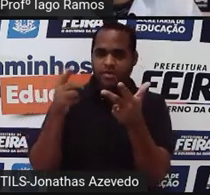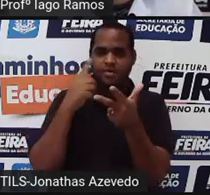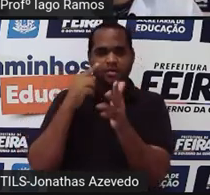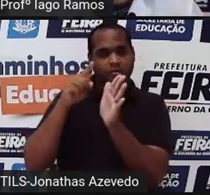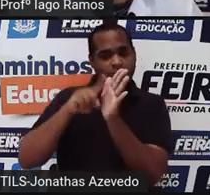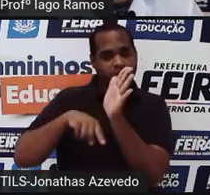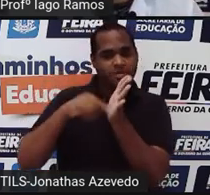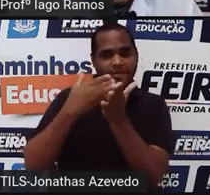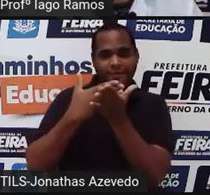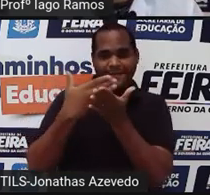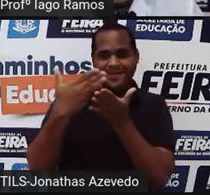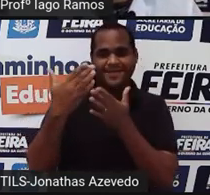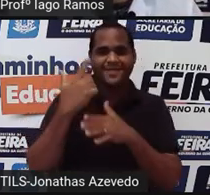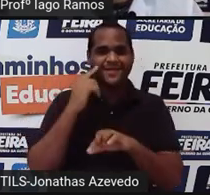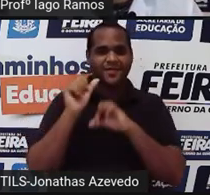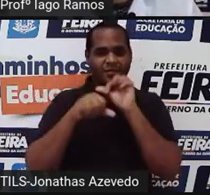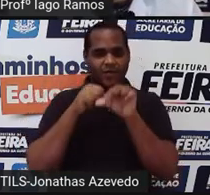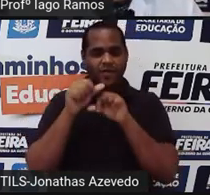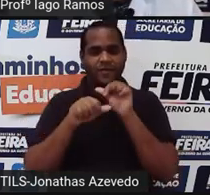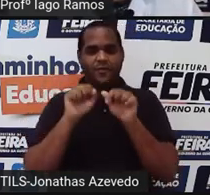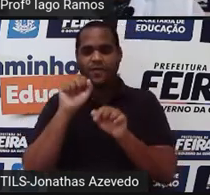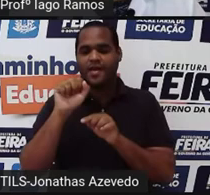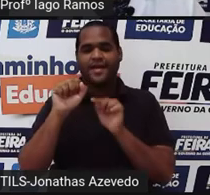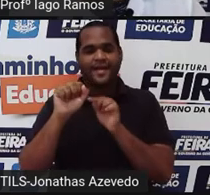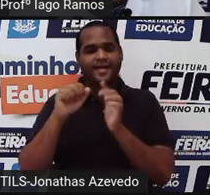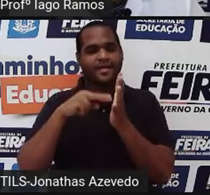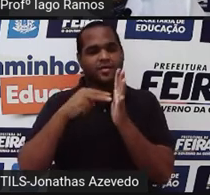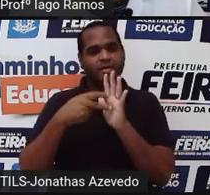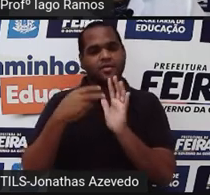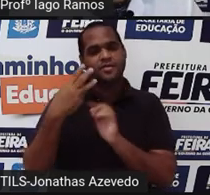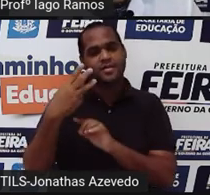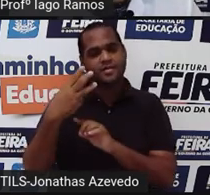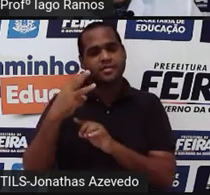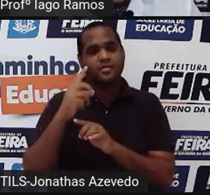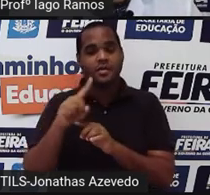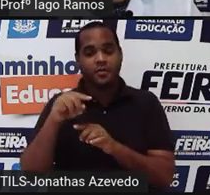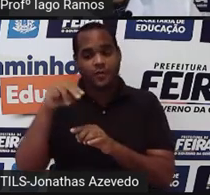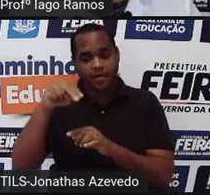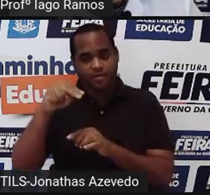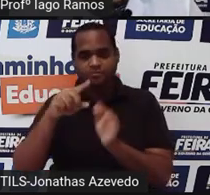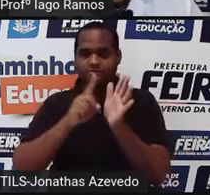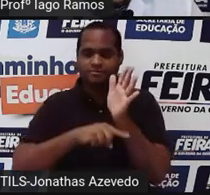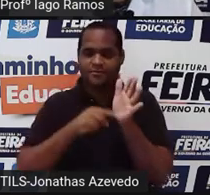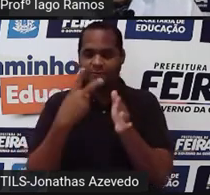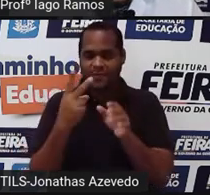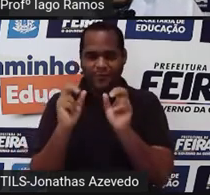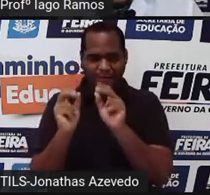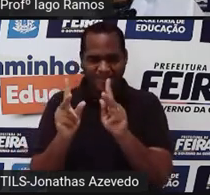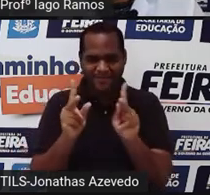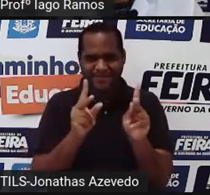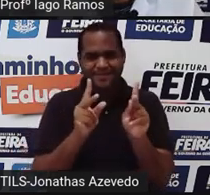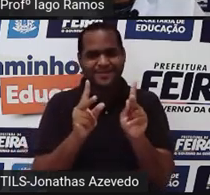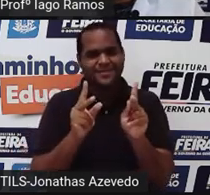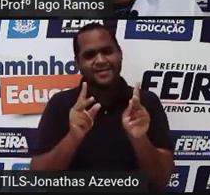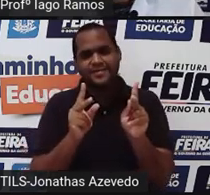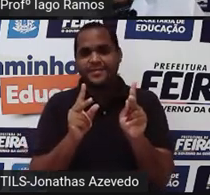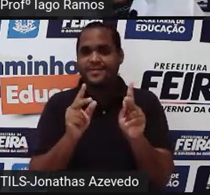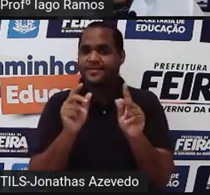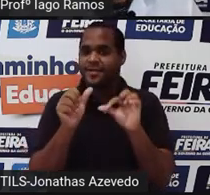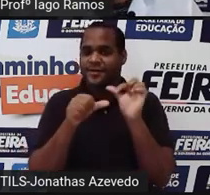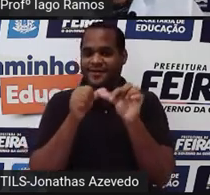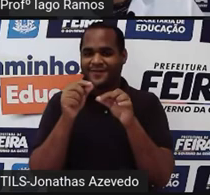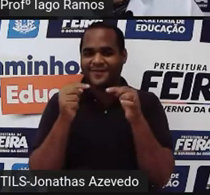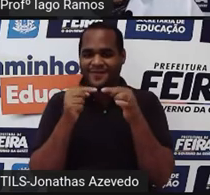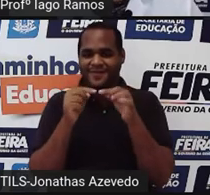negativo, tá bom? Então, eu vou trocar o A por 3 e o N ali eu vou botar menos 2, tá bom? Aliás, como eu